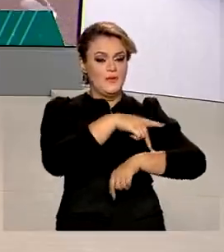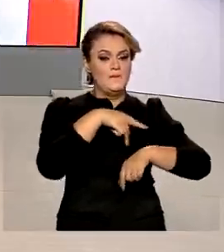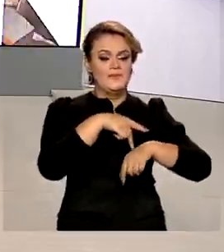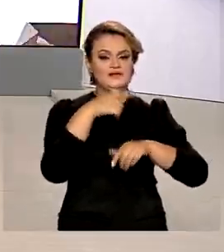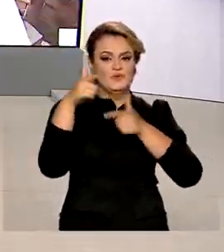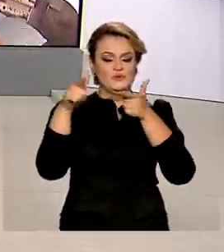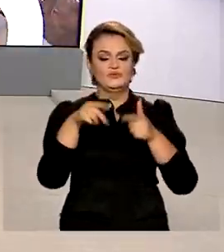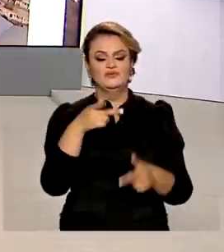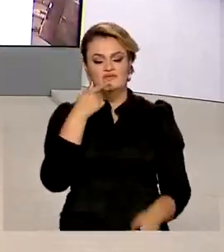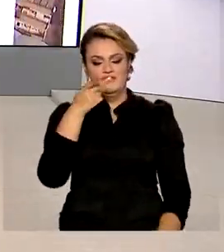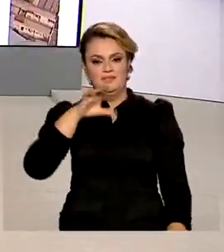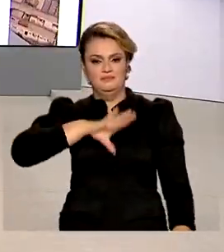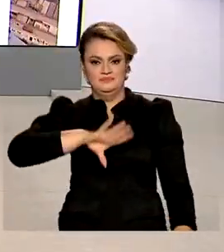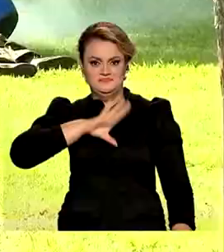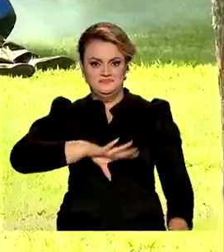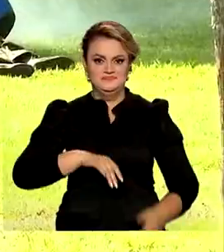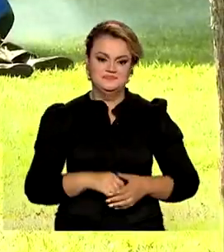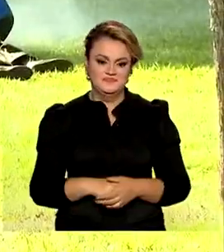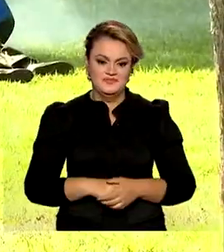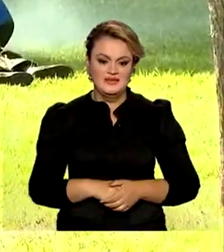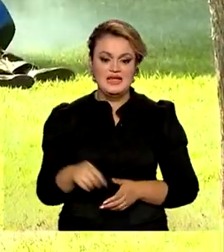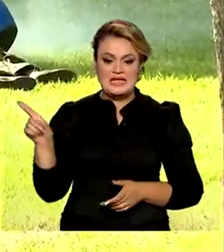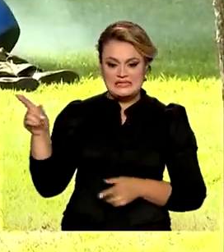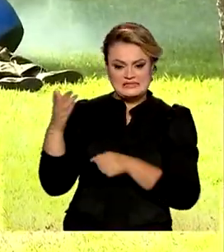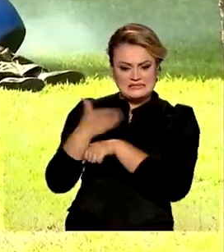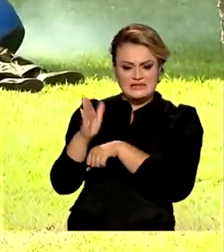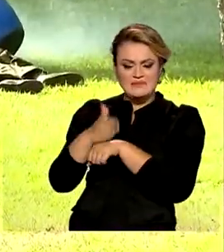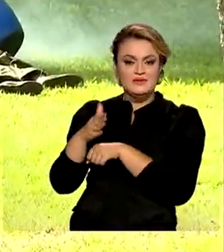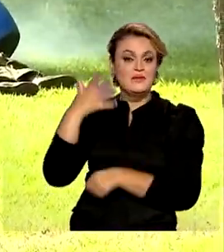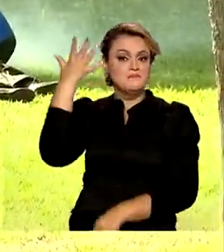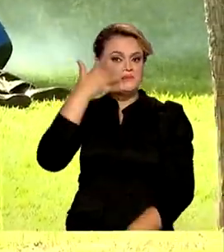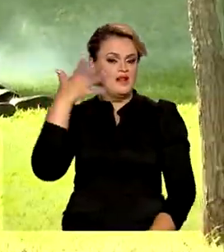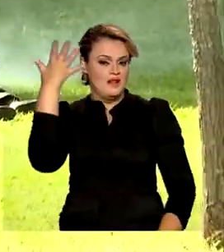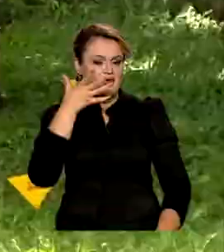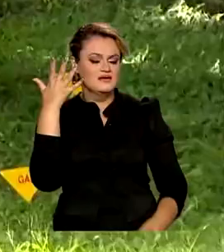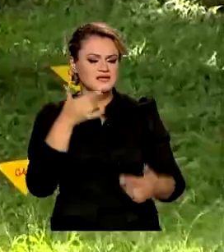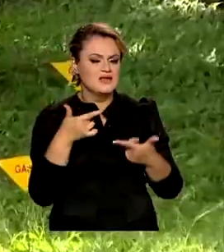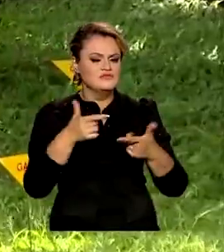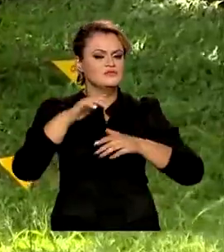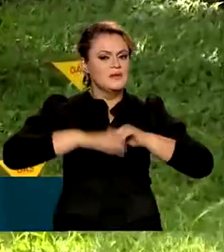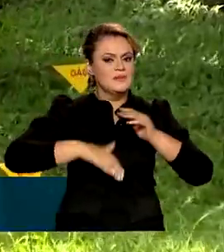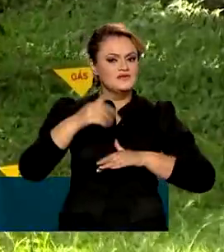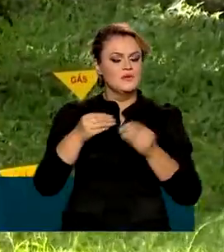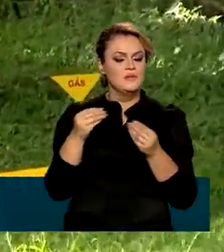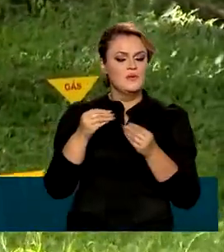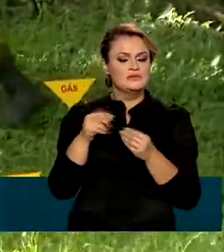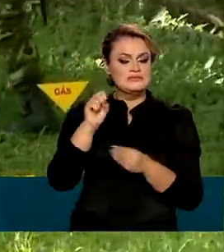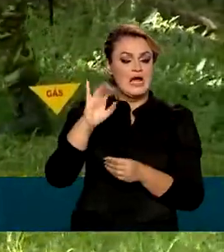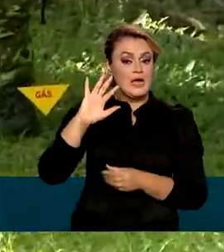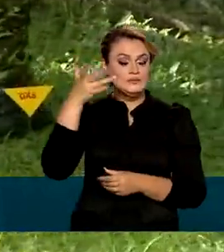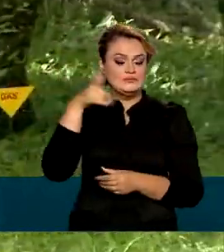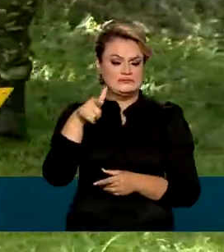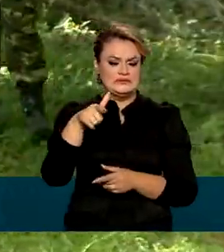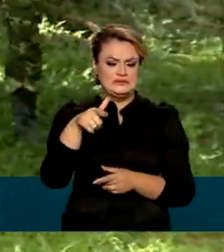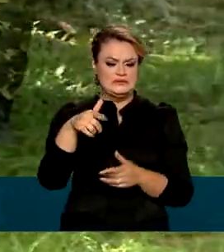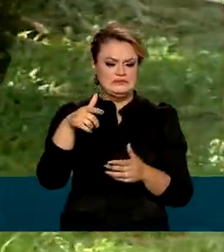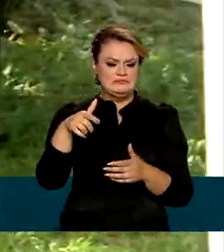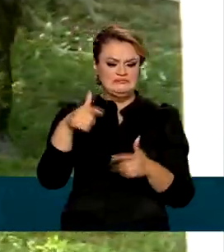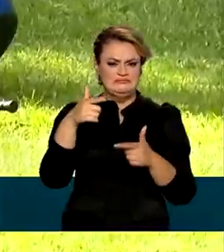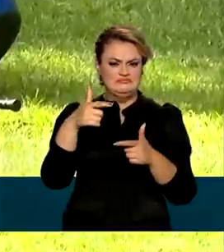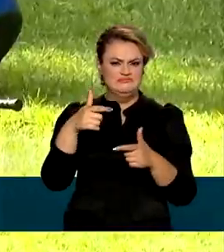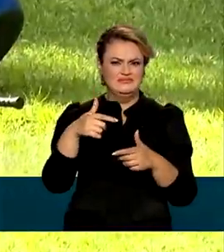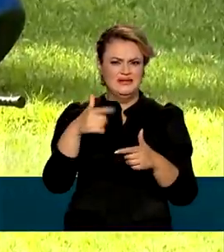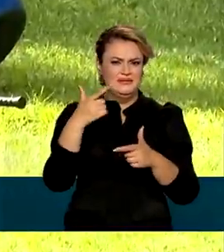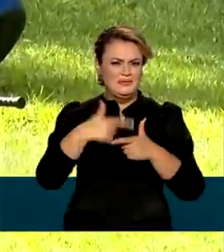portuguesa. O treinamento conta com palestras e ações práticas sobre como agir diante de substâncias